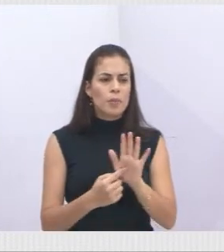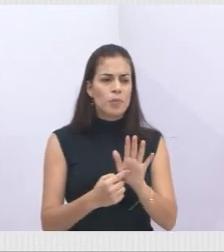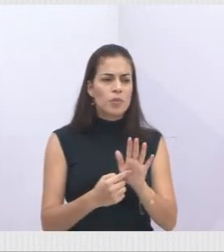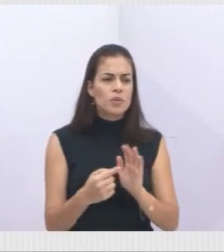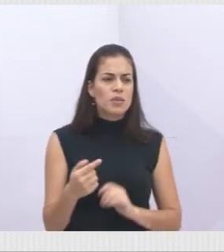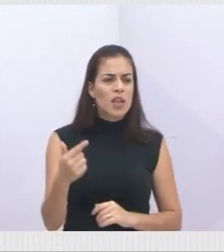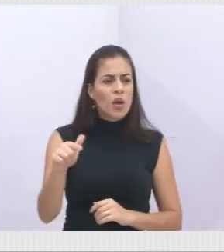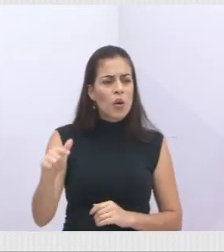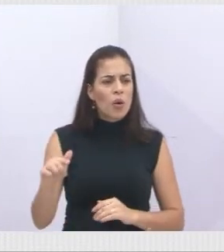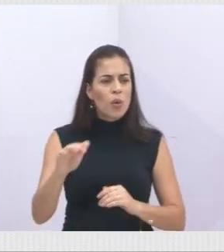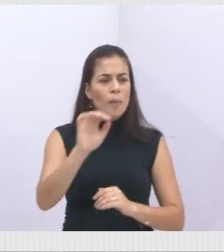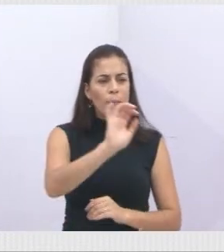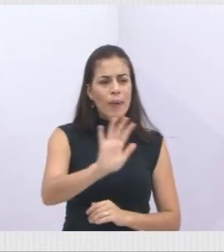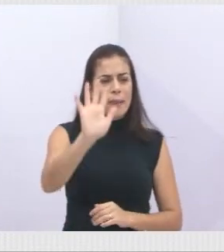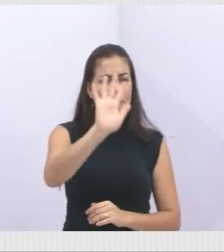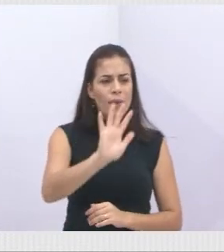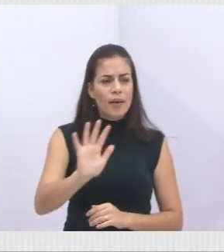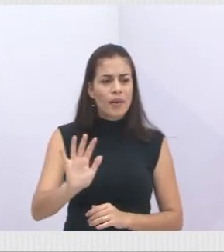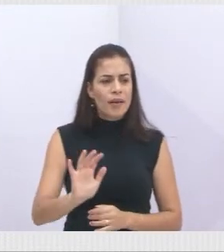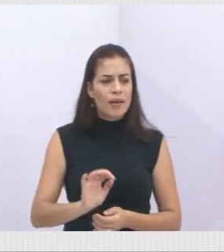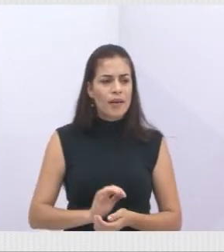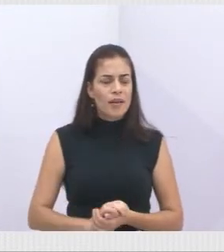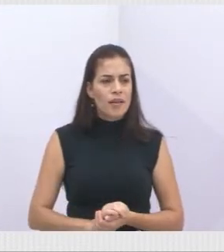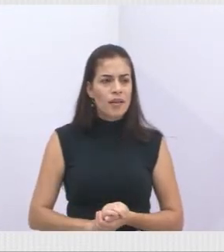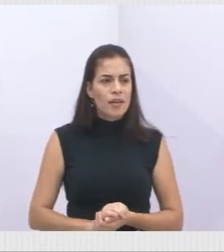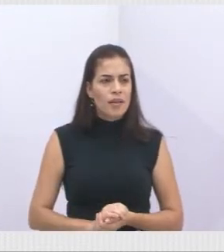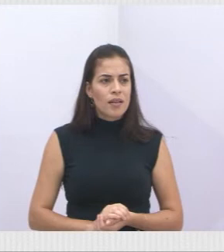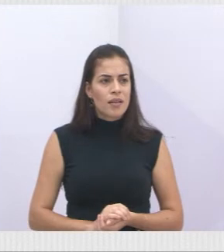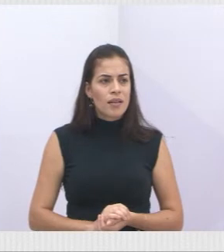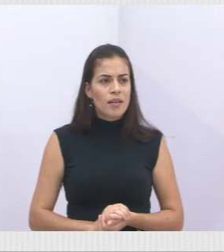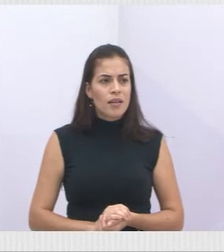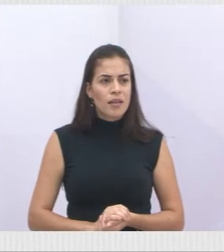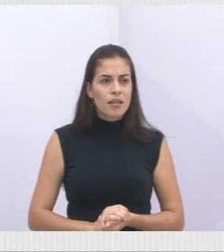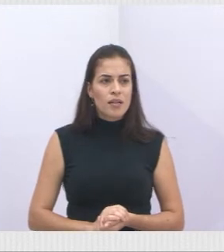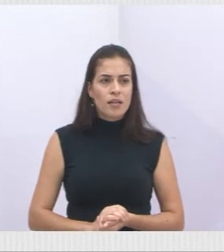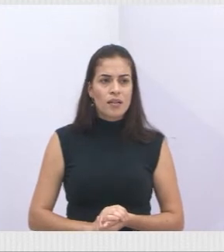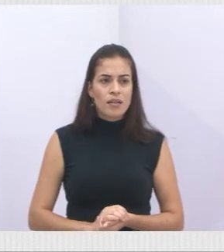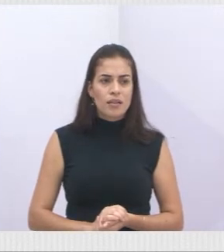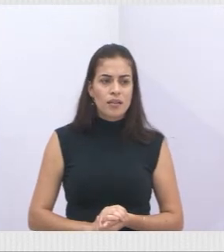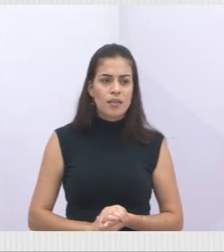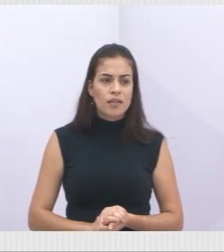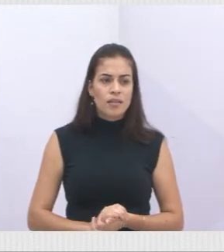mapas para ilustrar melhor. Pode passar o próximo, por favor?